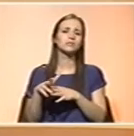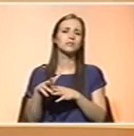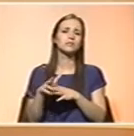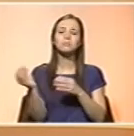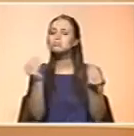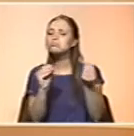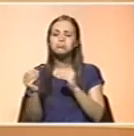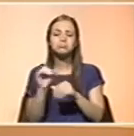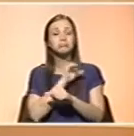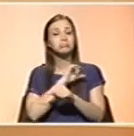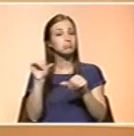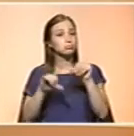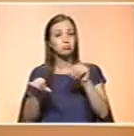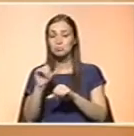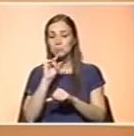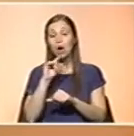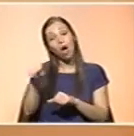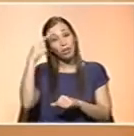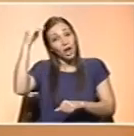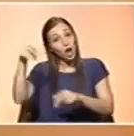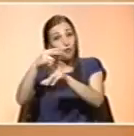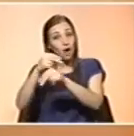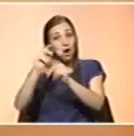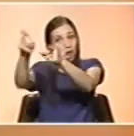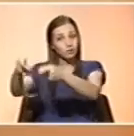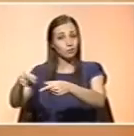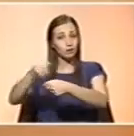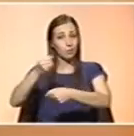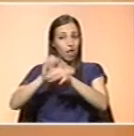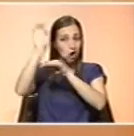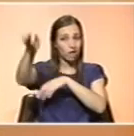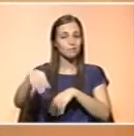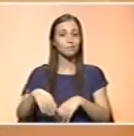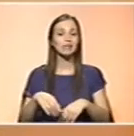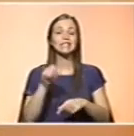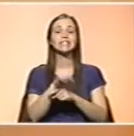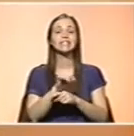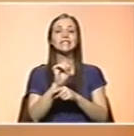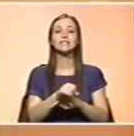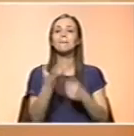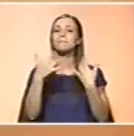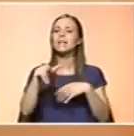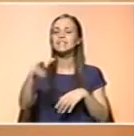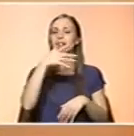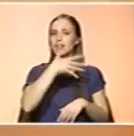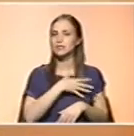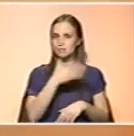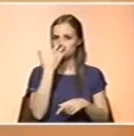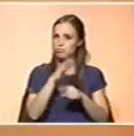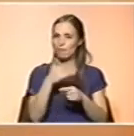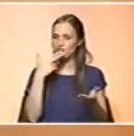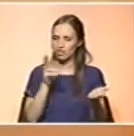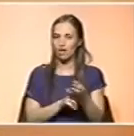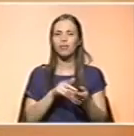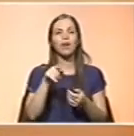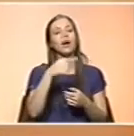está Não está a trabalhado. Pode começar a trabalhar. Claro, pode. Esse aspecto que é a verdade e aí,